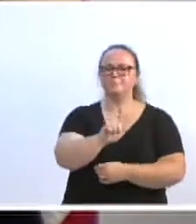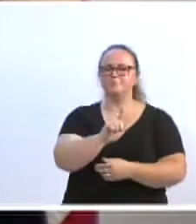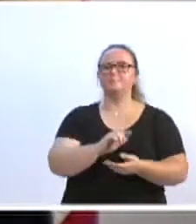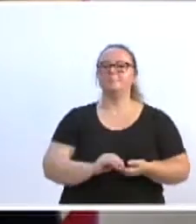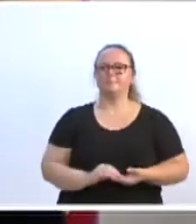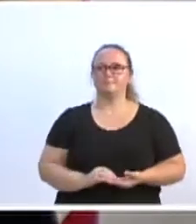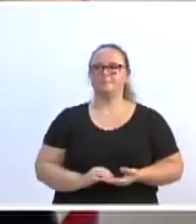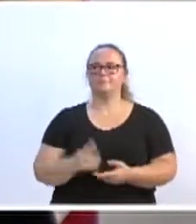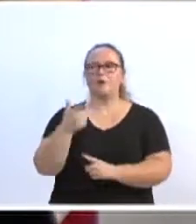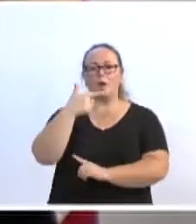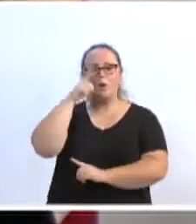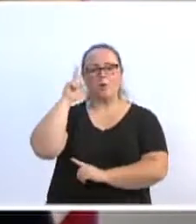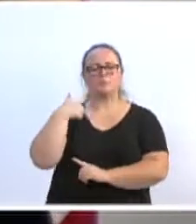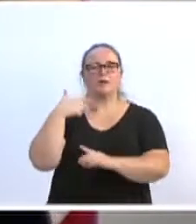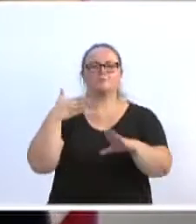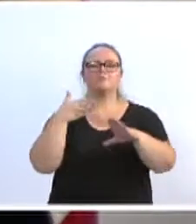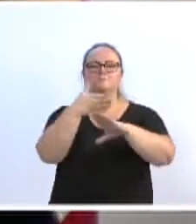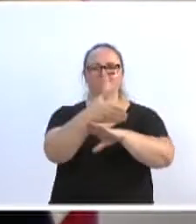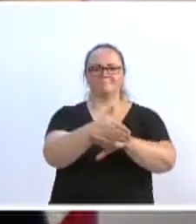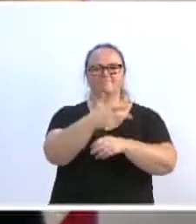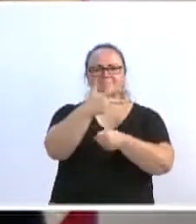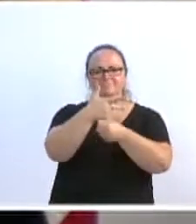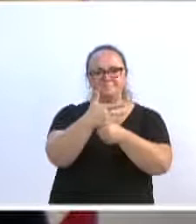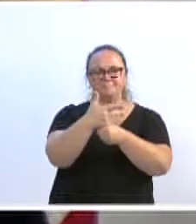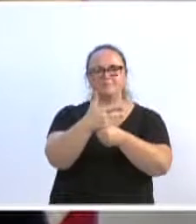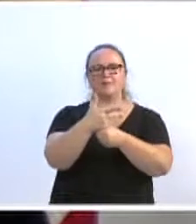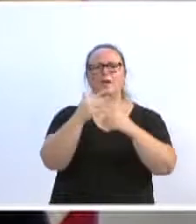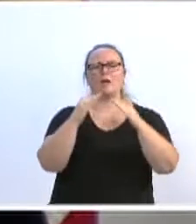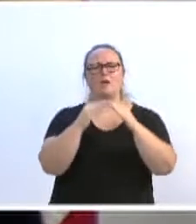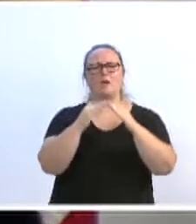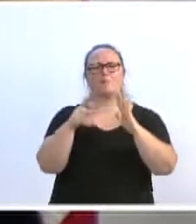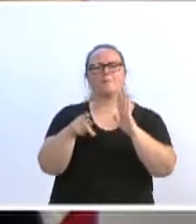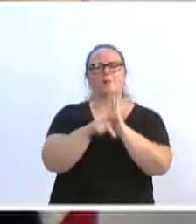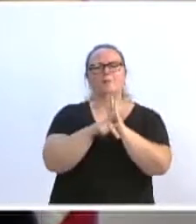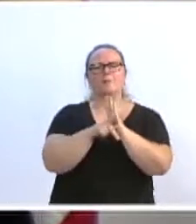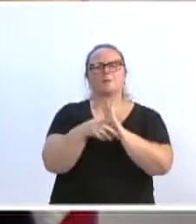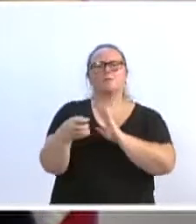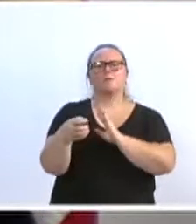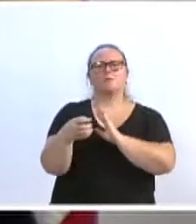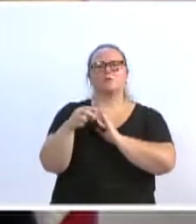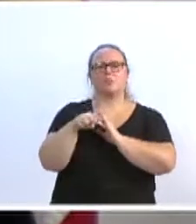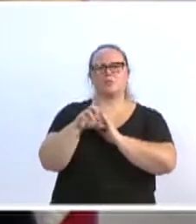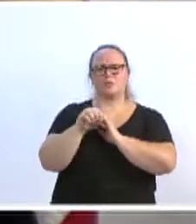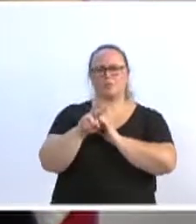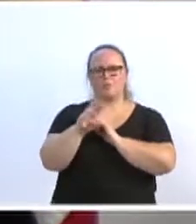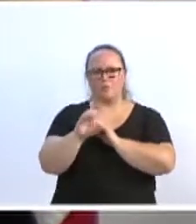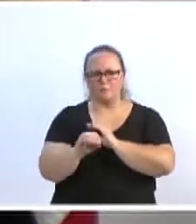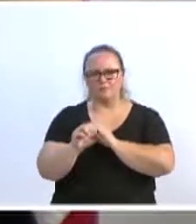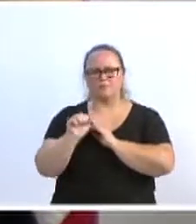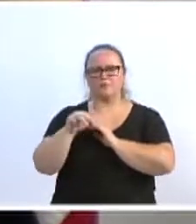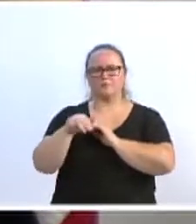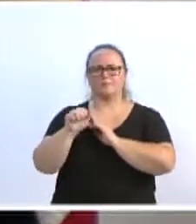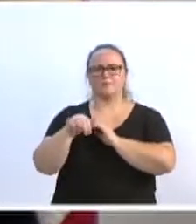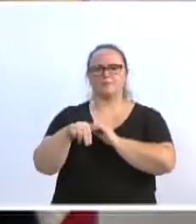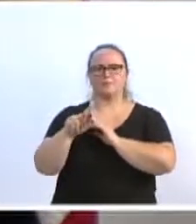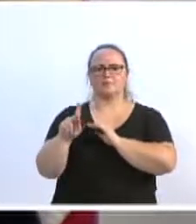na tarde de ontem visitei o Lar do Idoso Novo Amanhecer, fui convidado a conhecer um pouco do trabalho realizado,